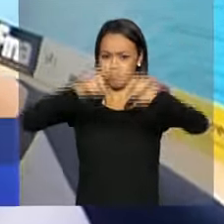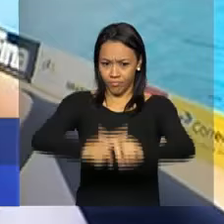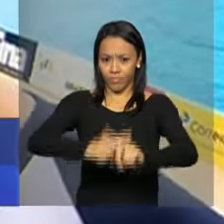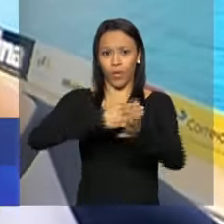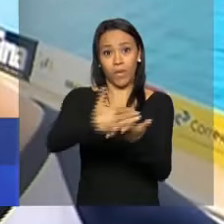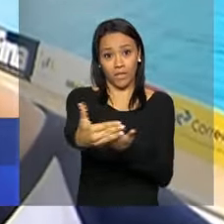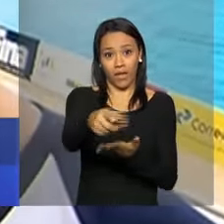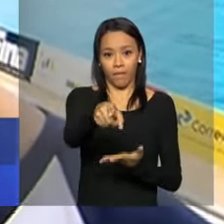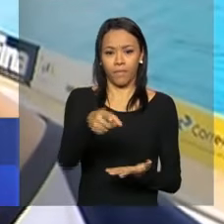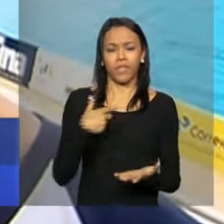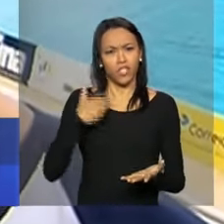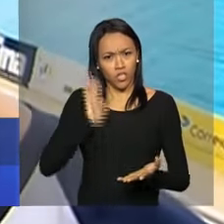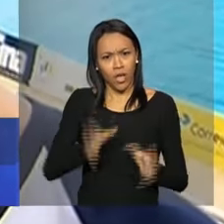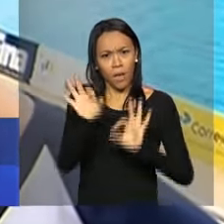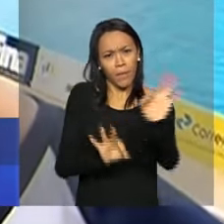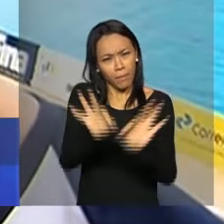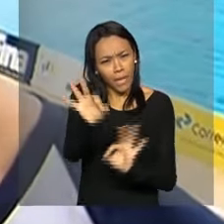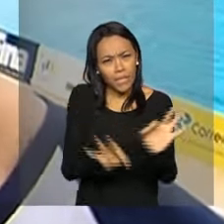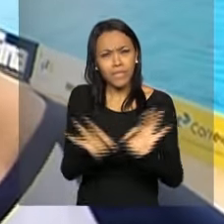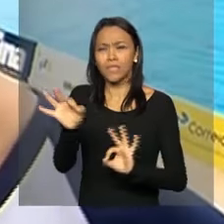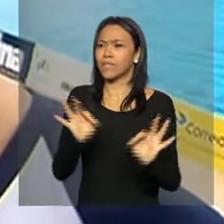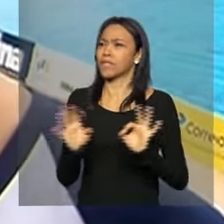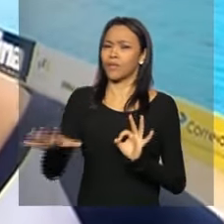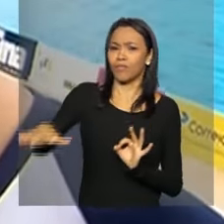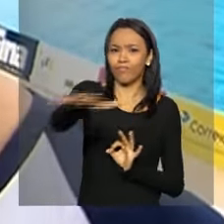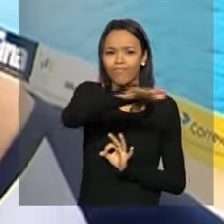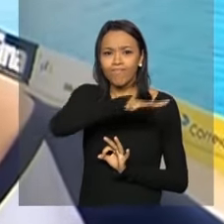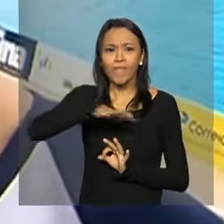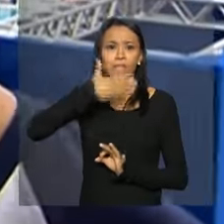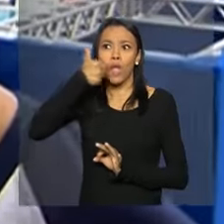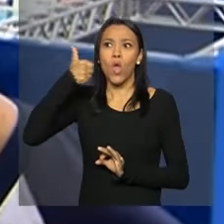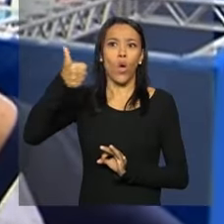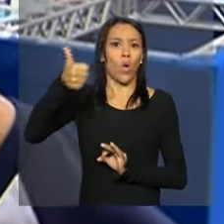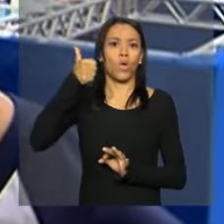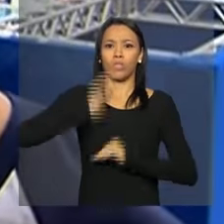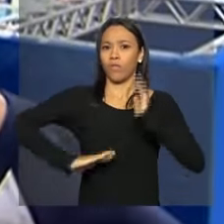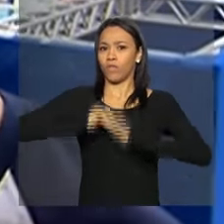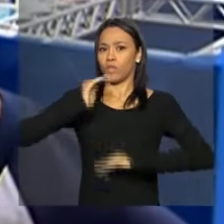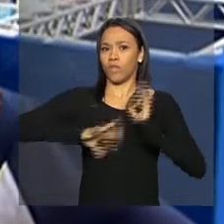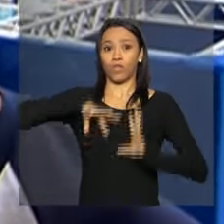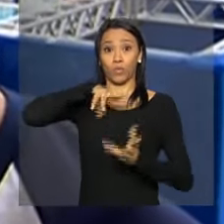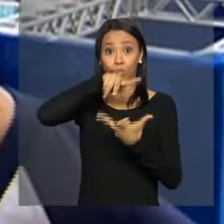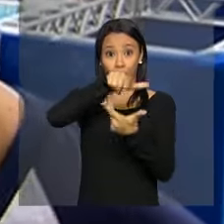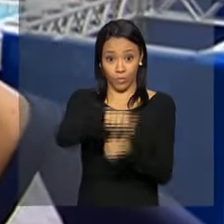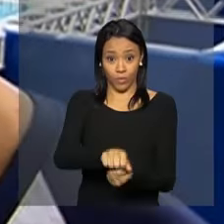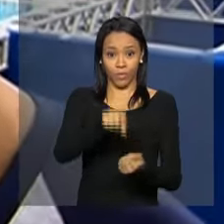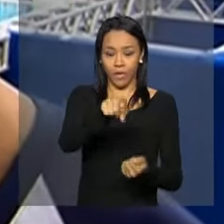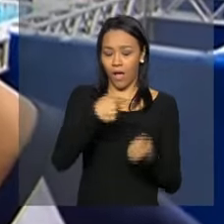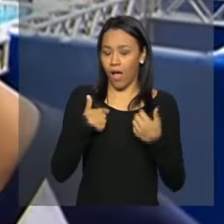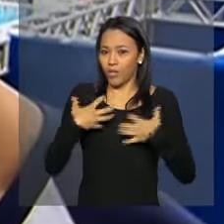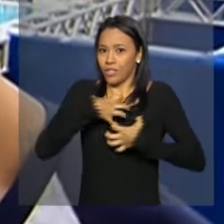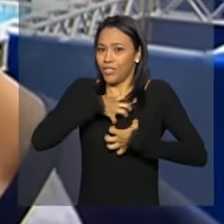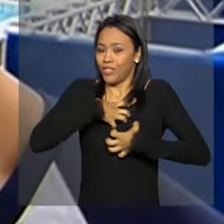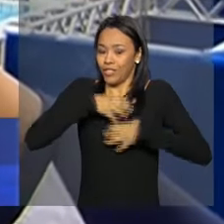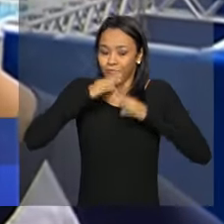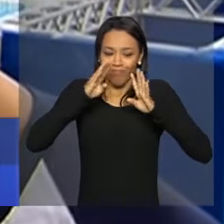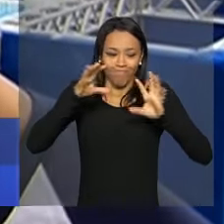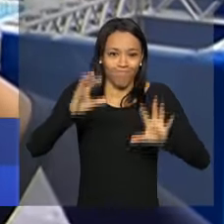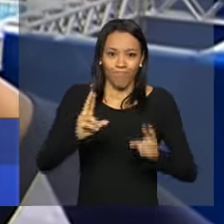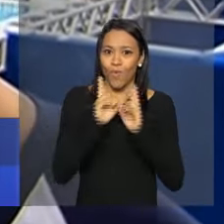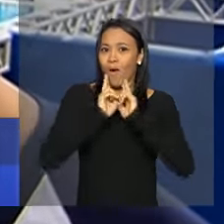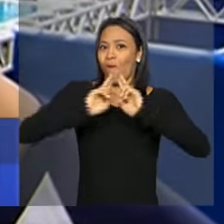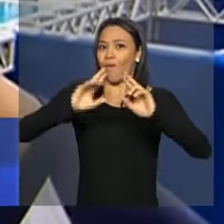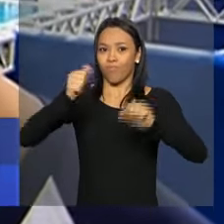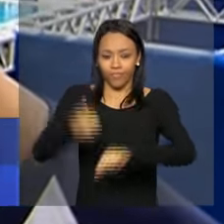a estrutura dos Jogos Olímpicos e do lado das melhores do mundo. Além de ser uma experiência incrível, é uma honra e a gente consegue absorver